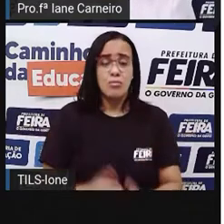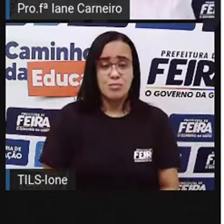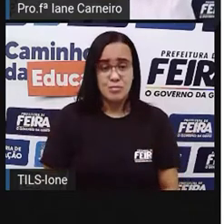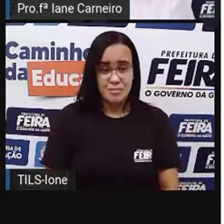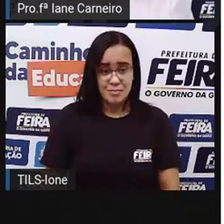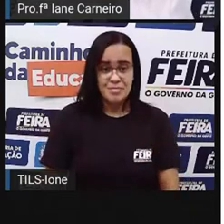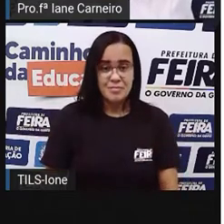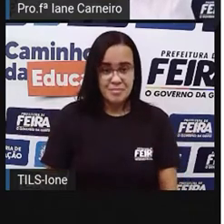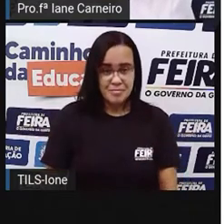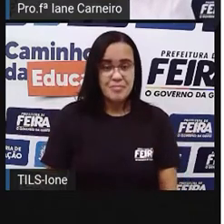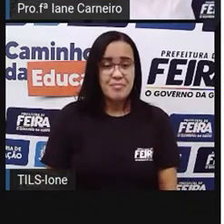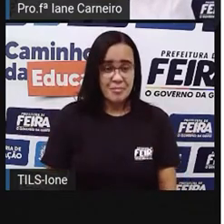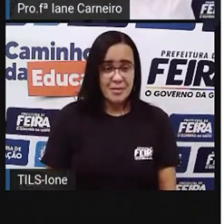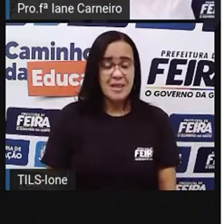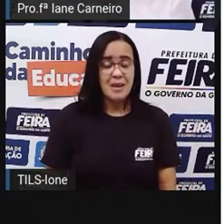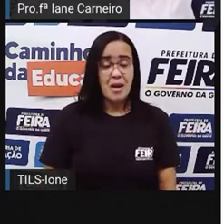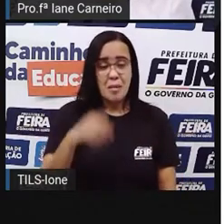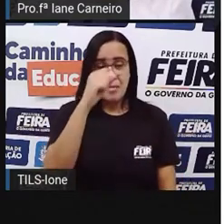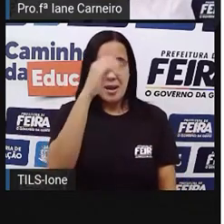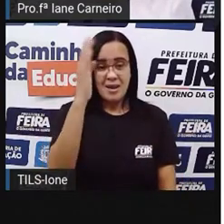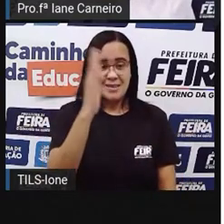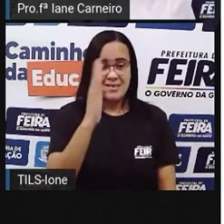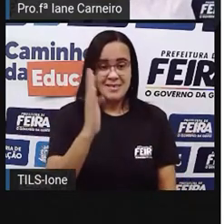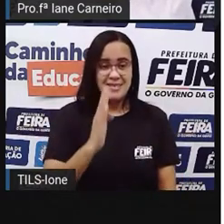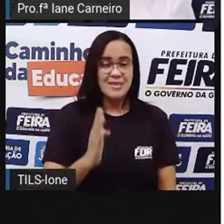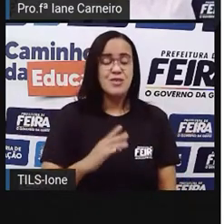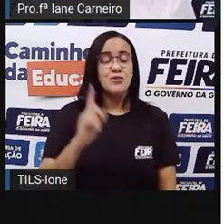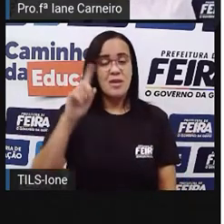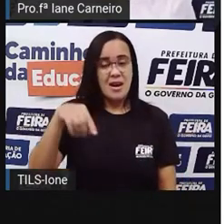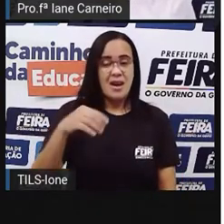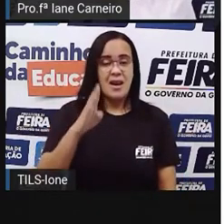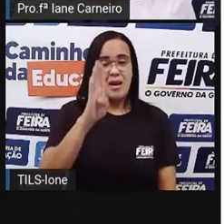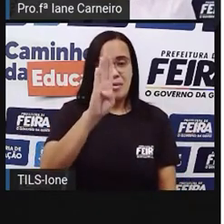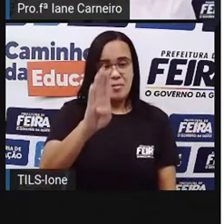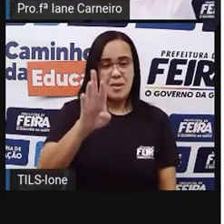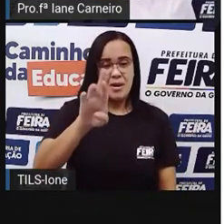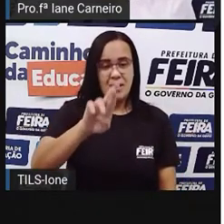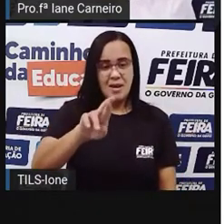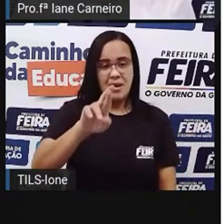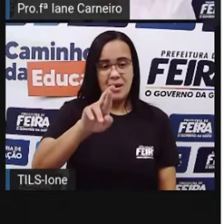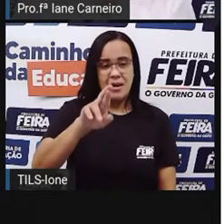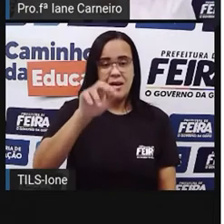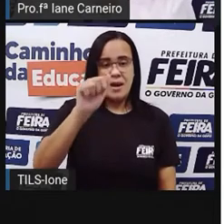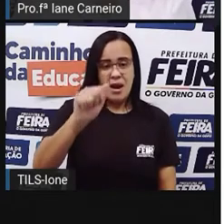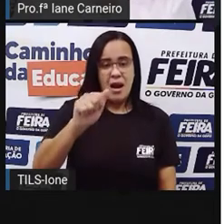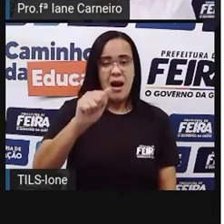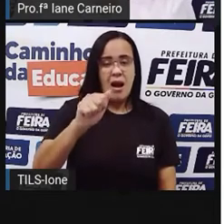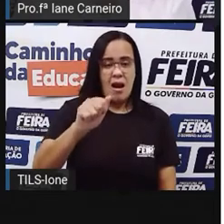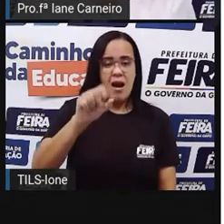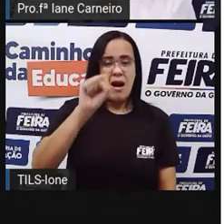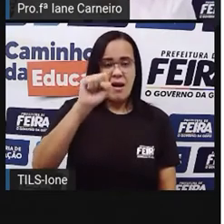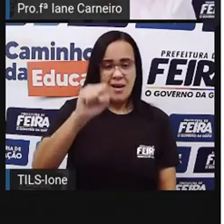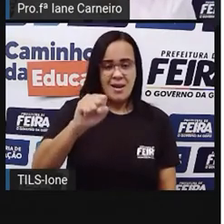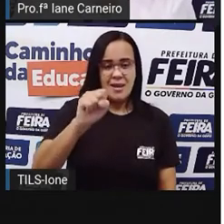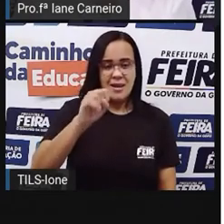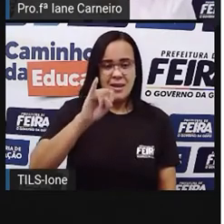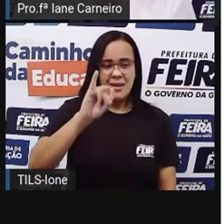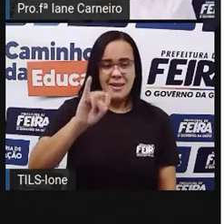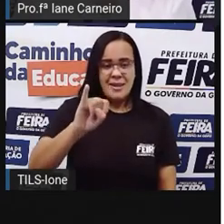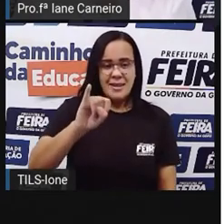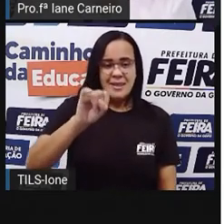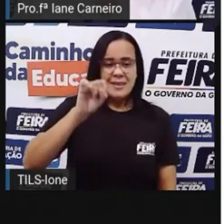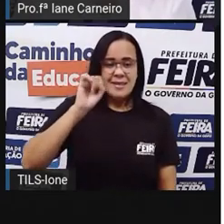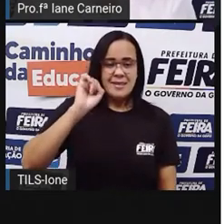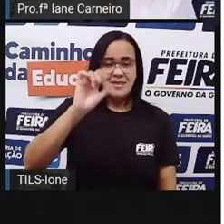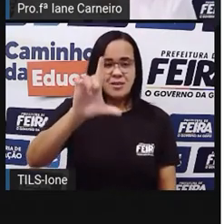Está escrito o nome Brasil. Aqui a letra B, a letra R, o A, o S,